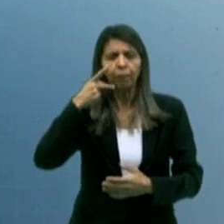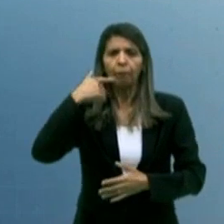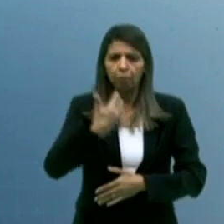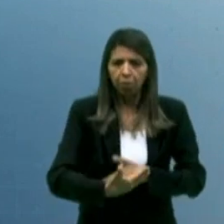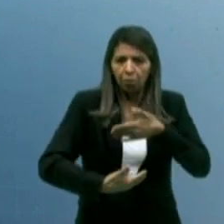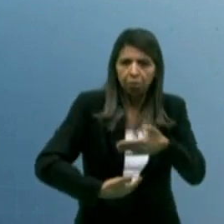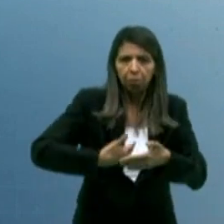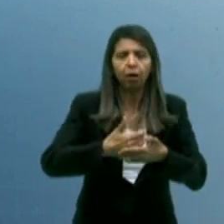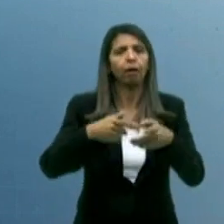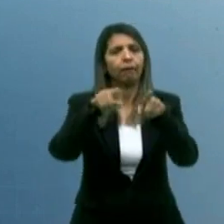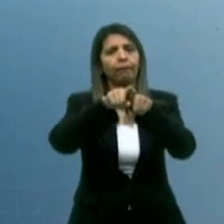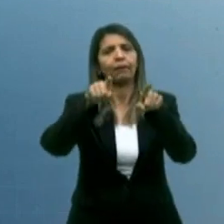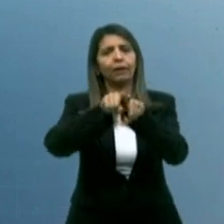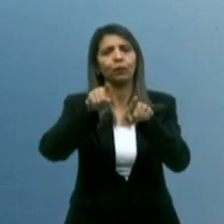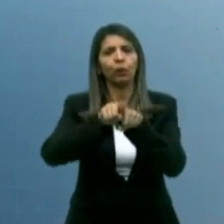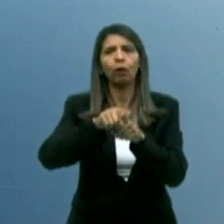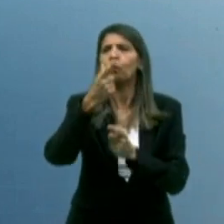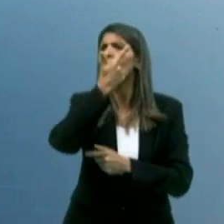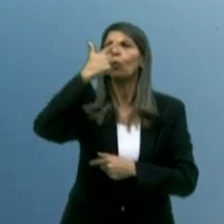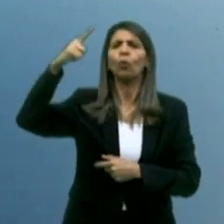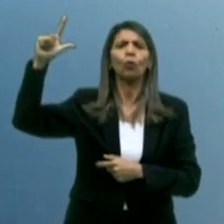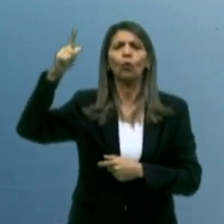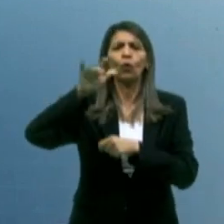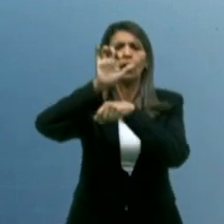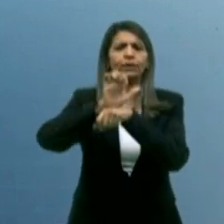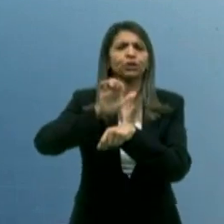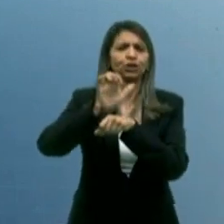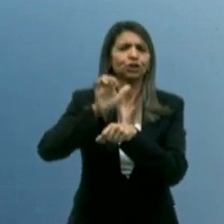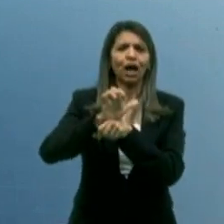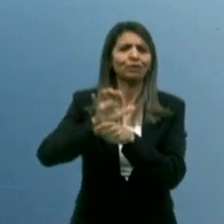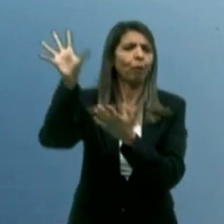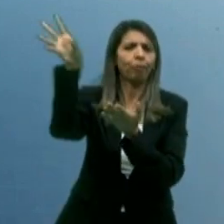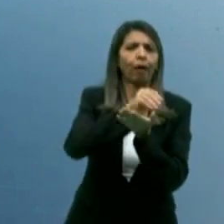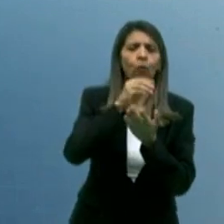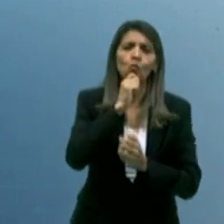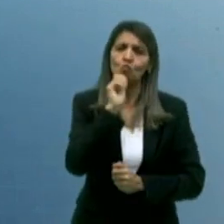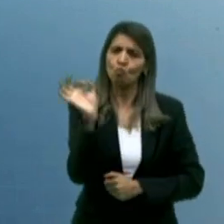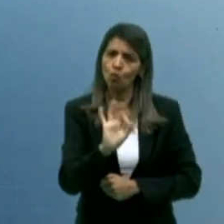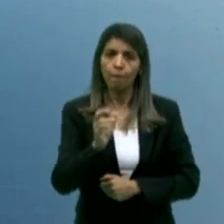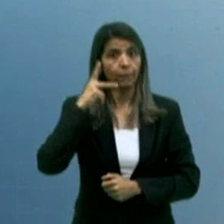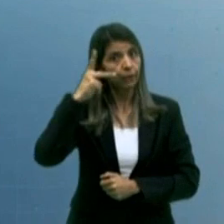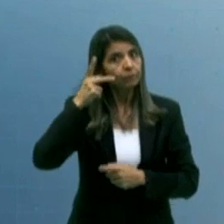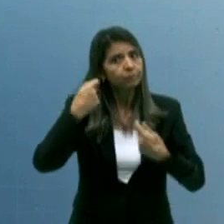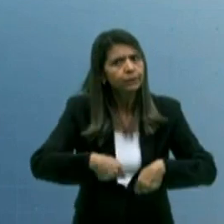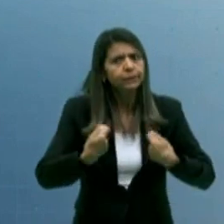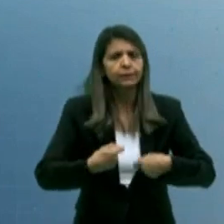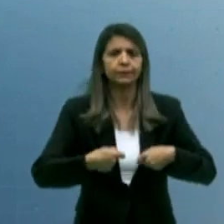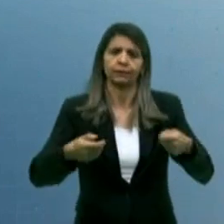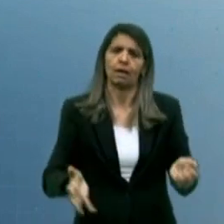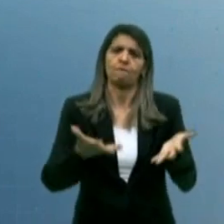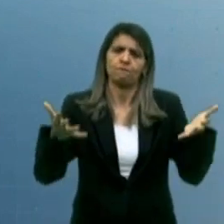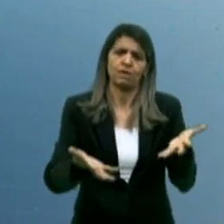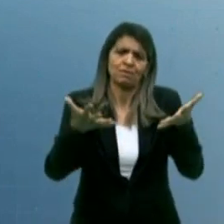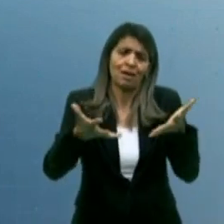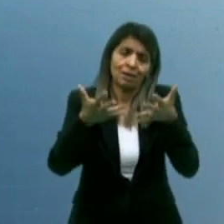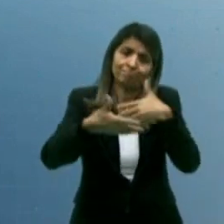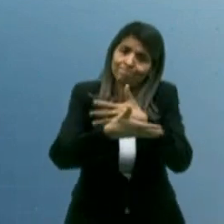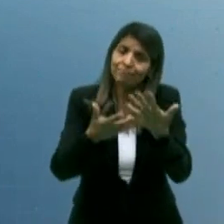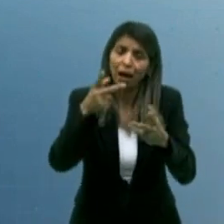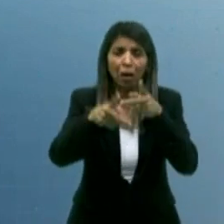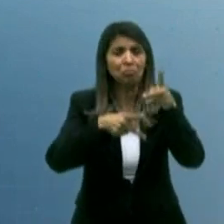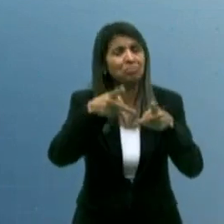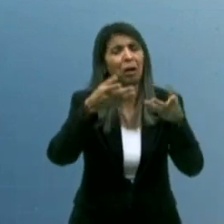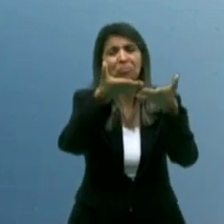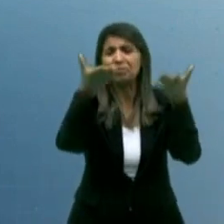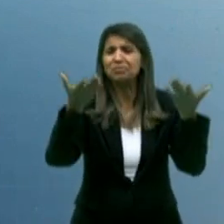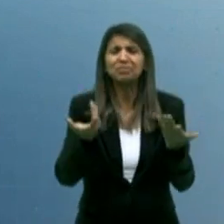outros estados andaram e estão muito à frente da nossa situação. A Paraíba precisa avançar. É por isso que o povo não está ligando